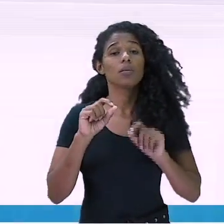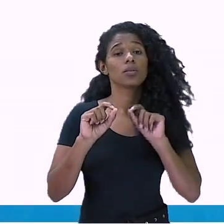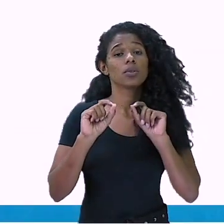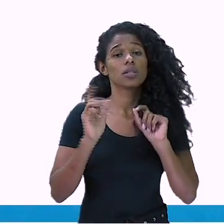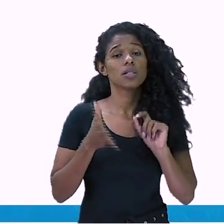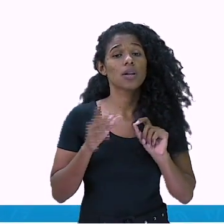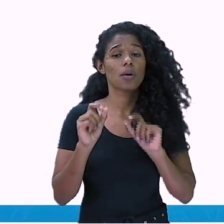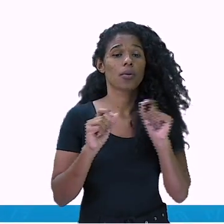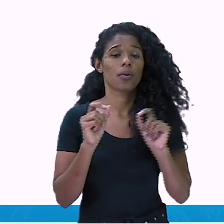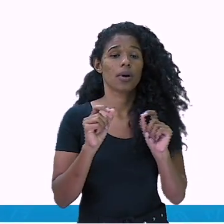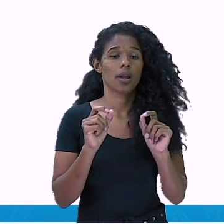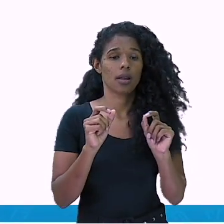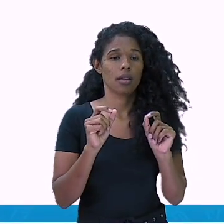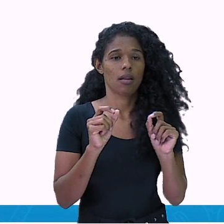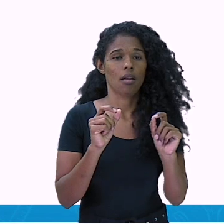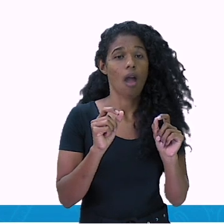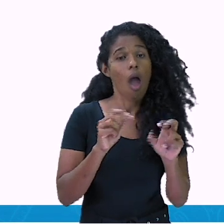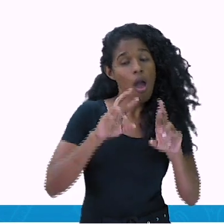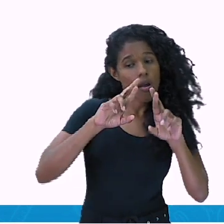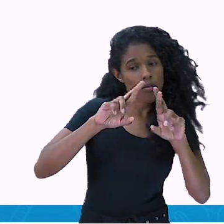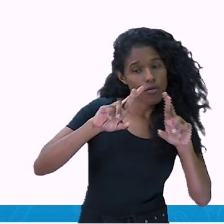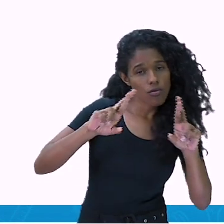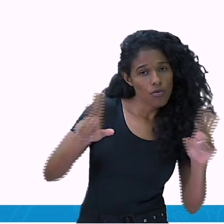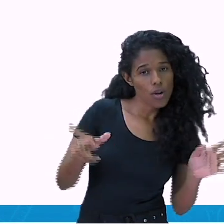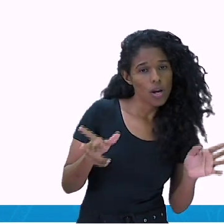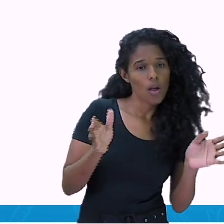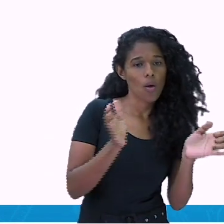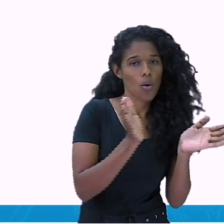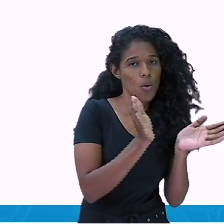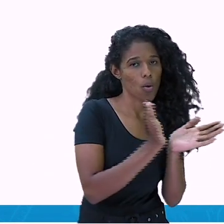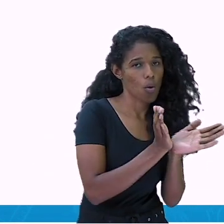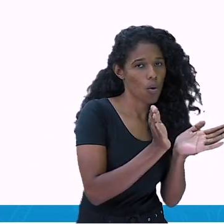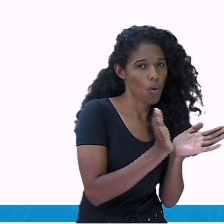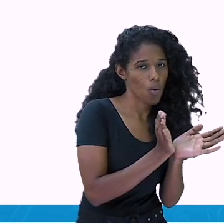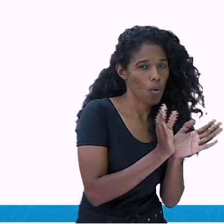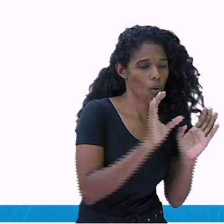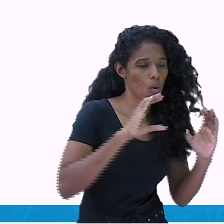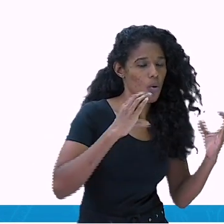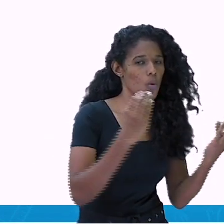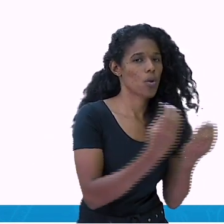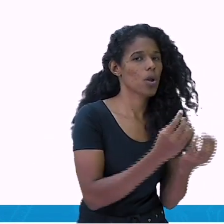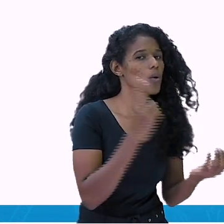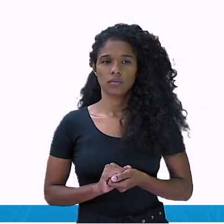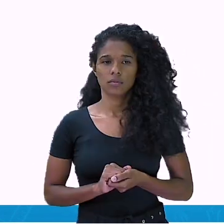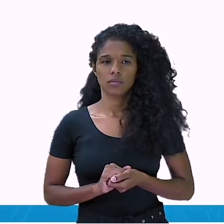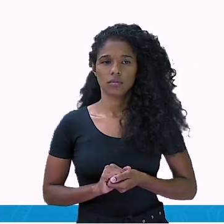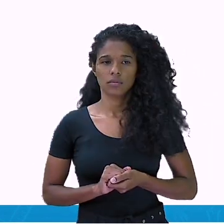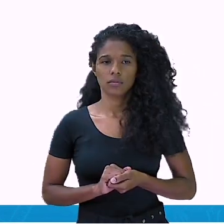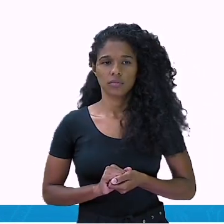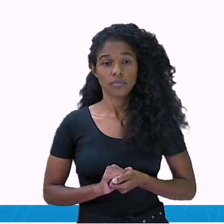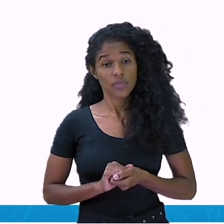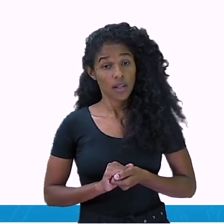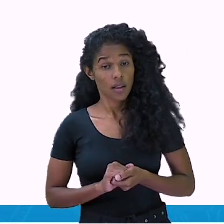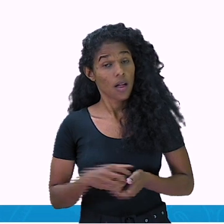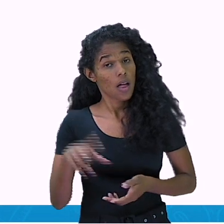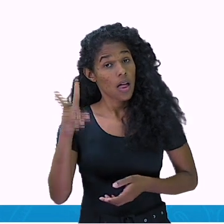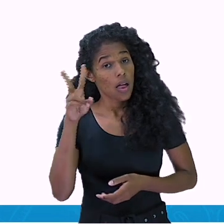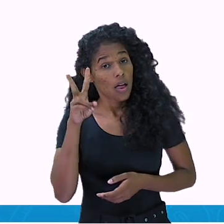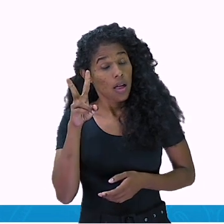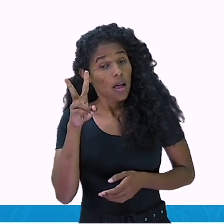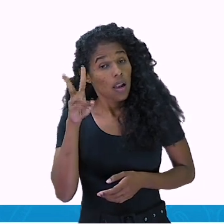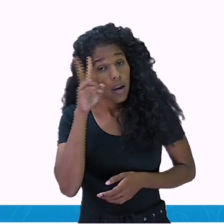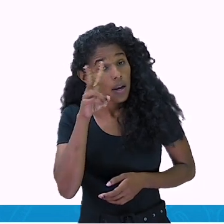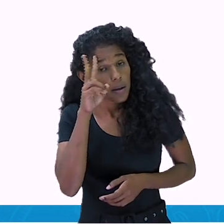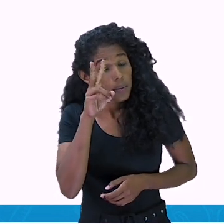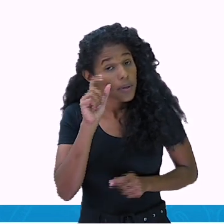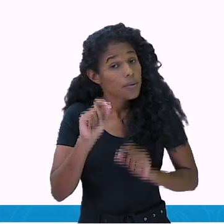e a pessoa com deficiência auditiva, enfatizando que a pessoa